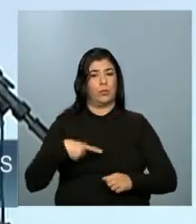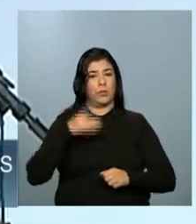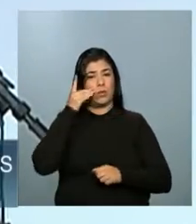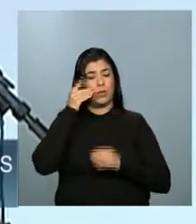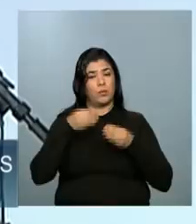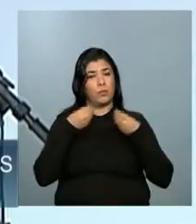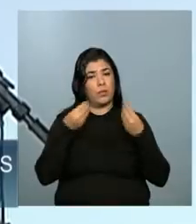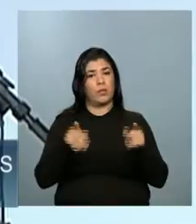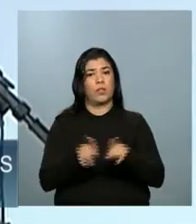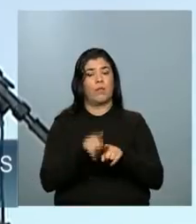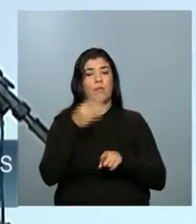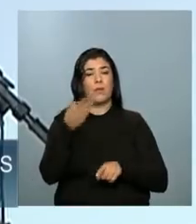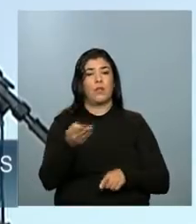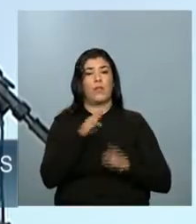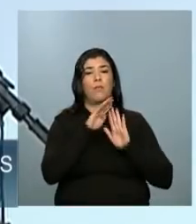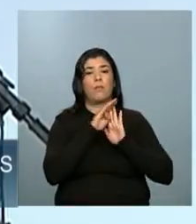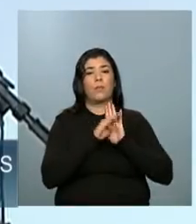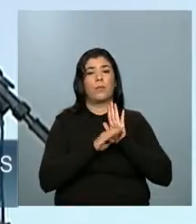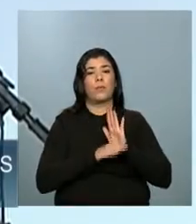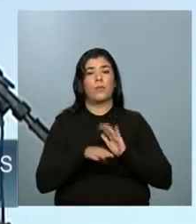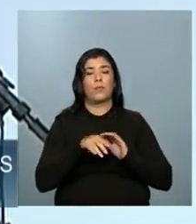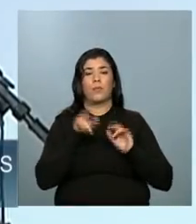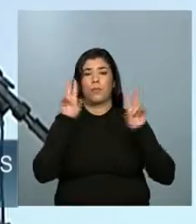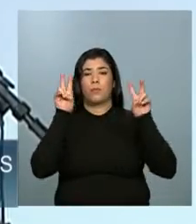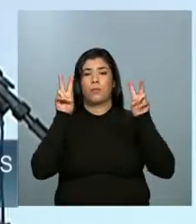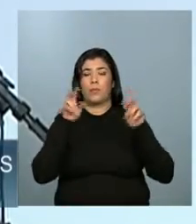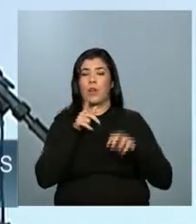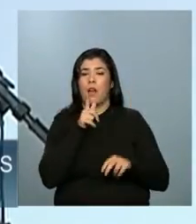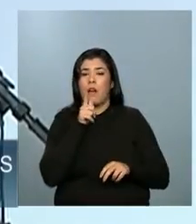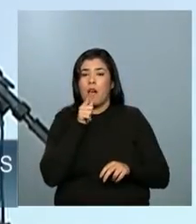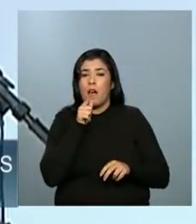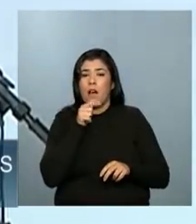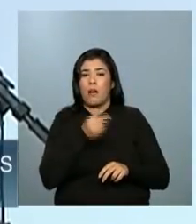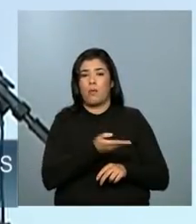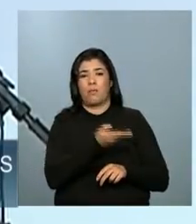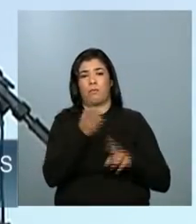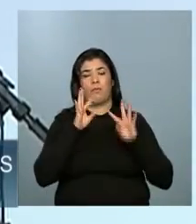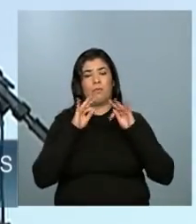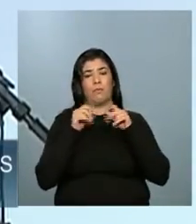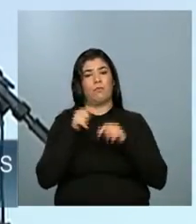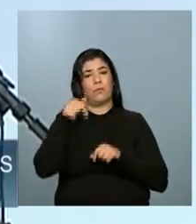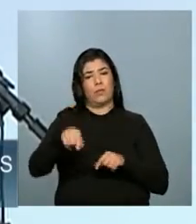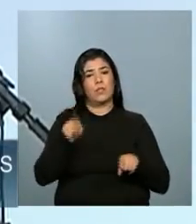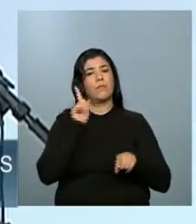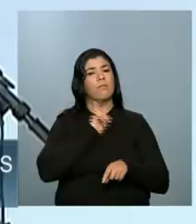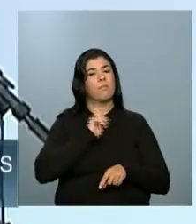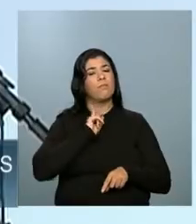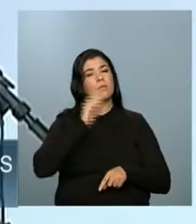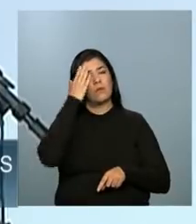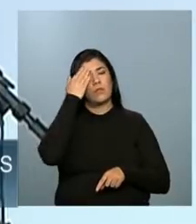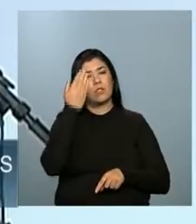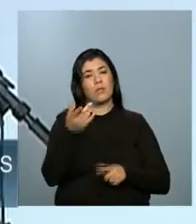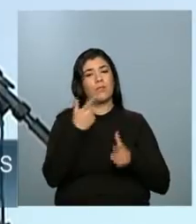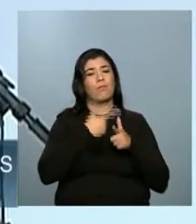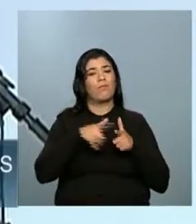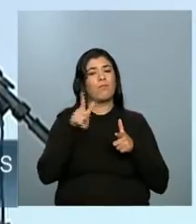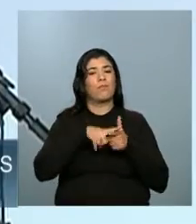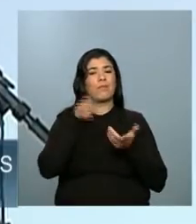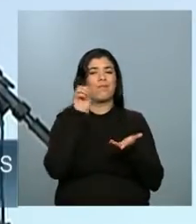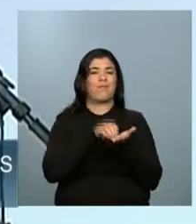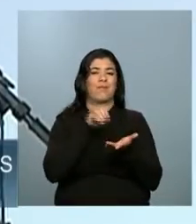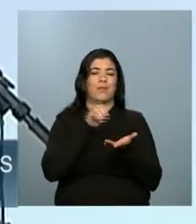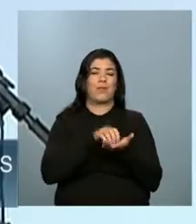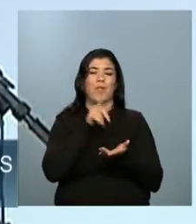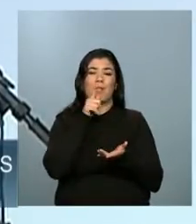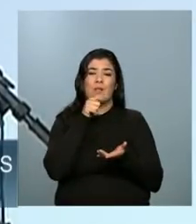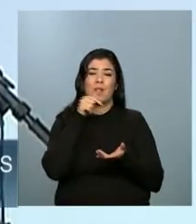do Água para todos, que nós estamos enfrentando em Minas Gerais, uma grave crise hídrica. Aqui na região,